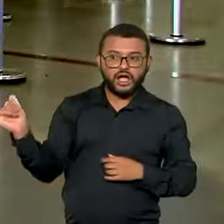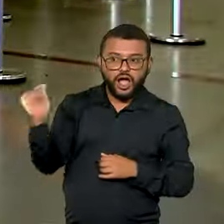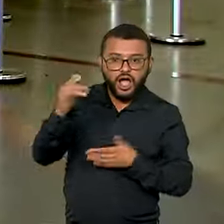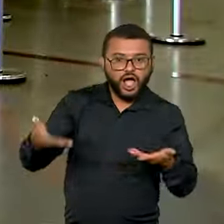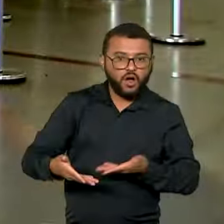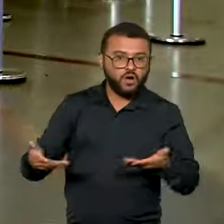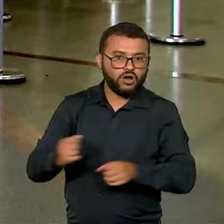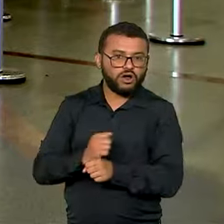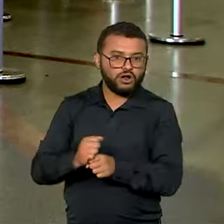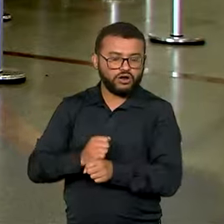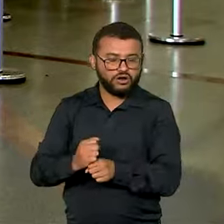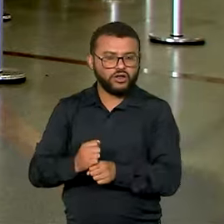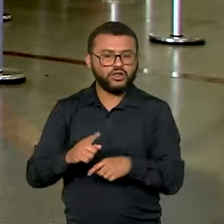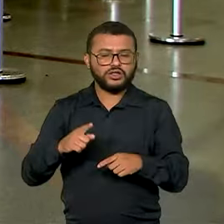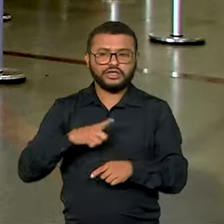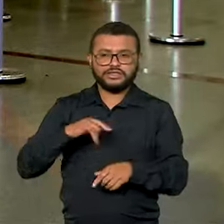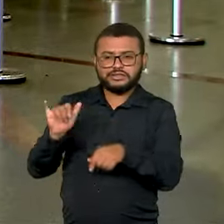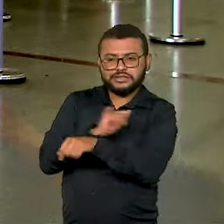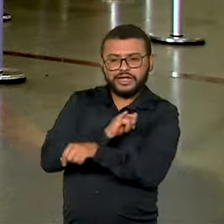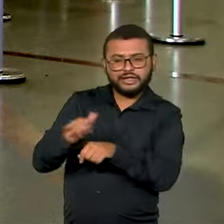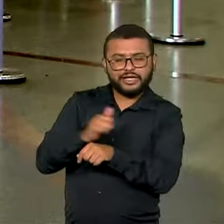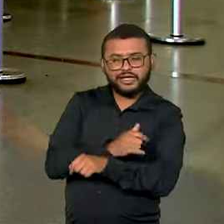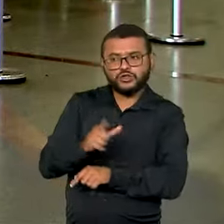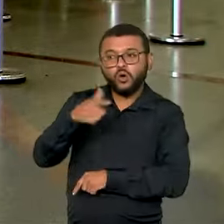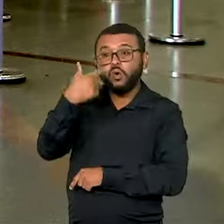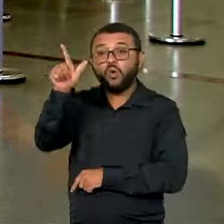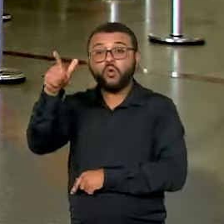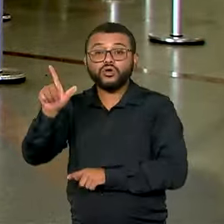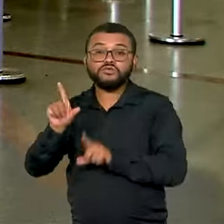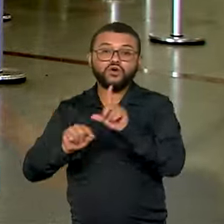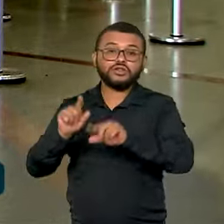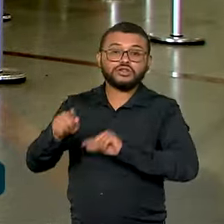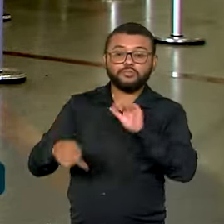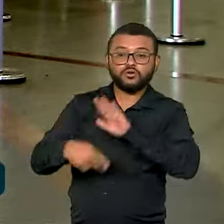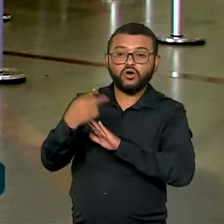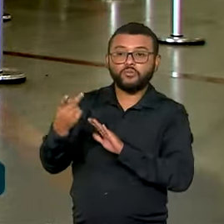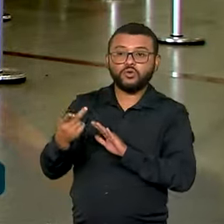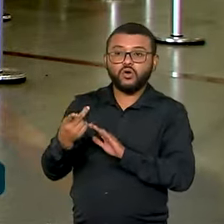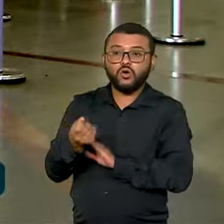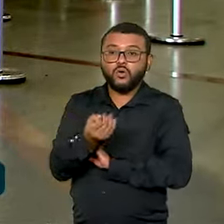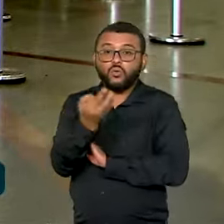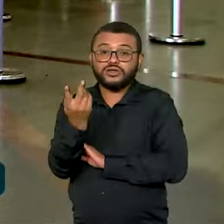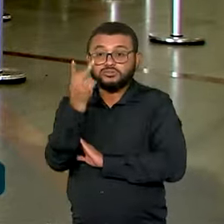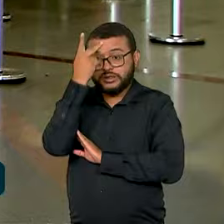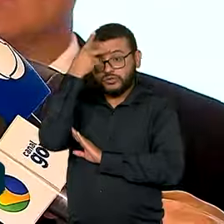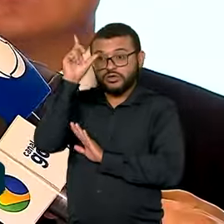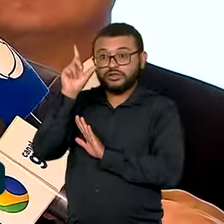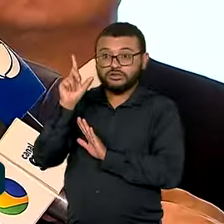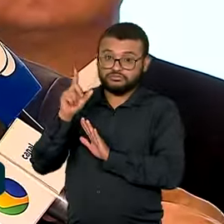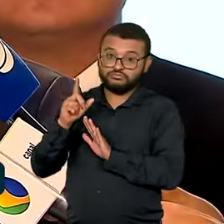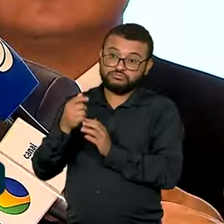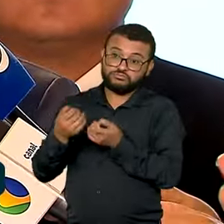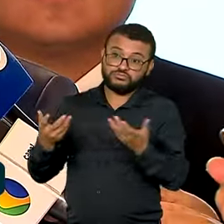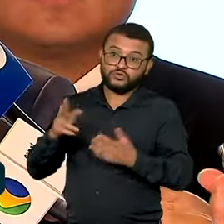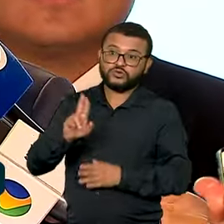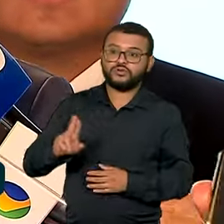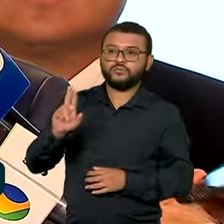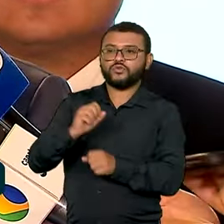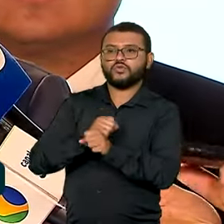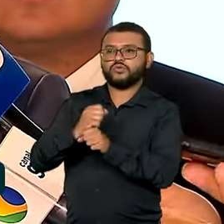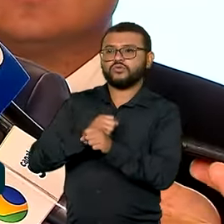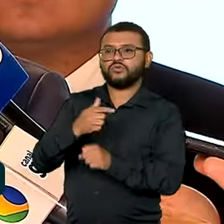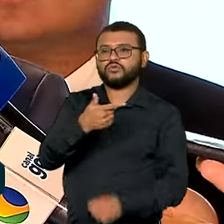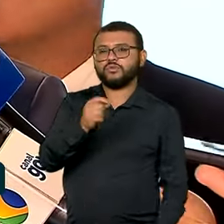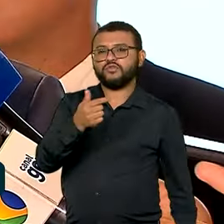este ano. E a ideia é estudar outras alternativas para que este número cresça ainda mais. Ao longo do ano de